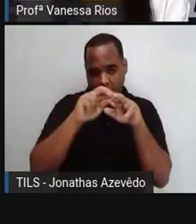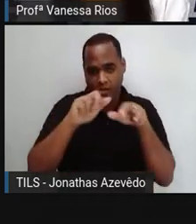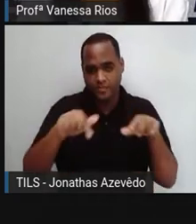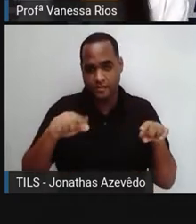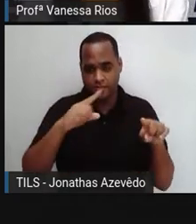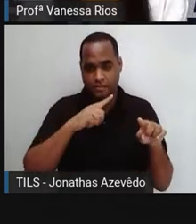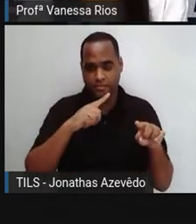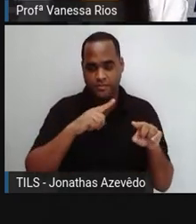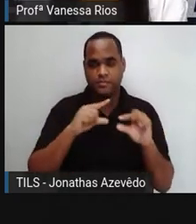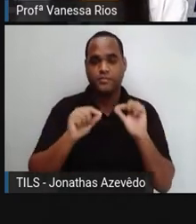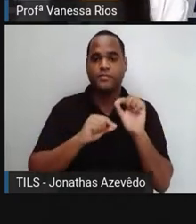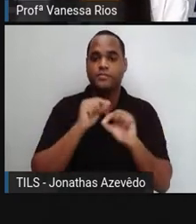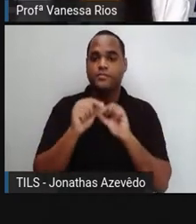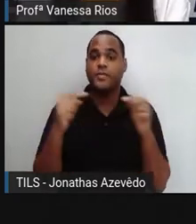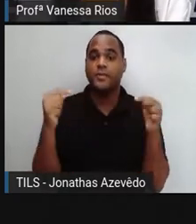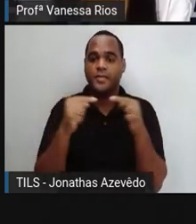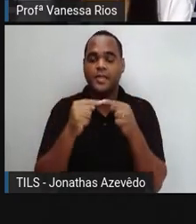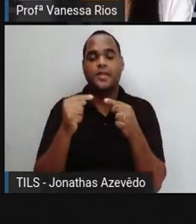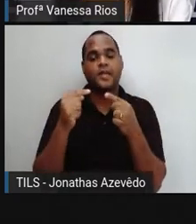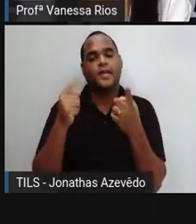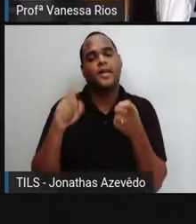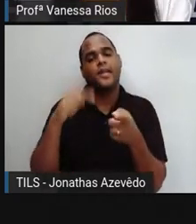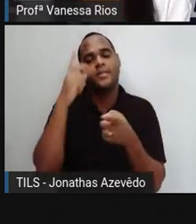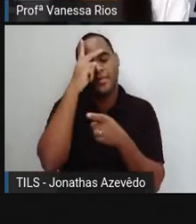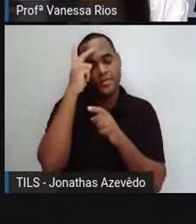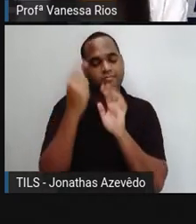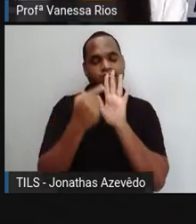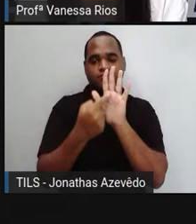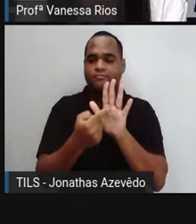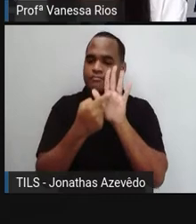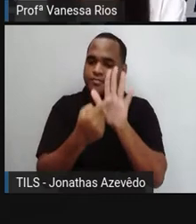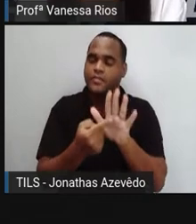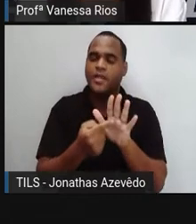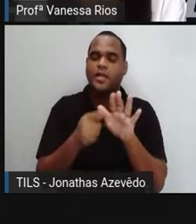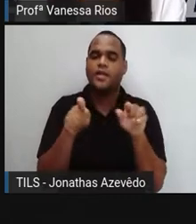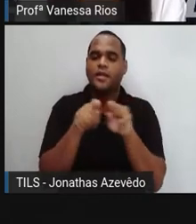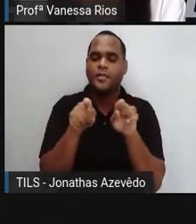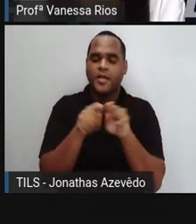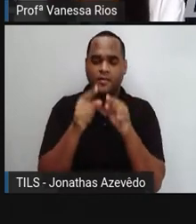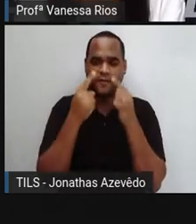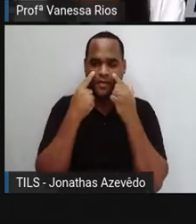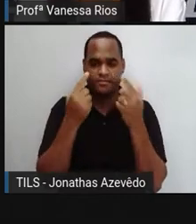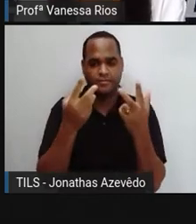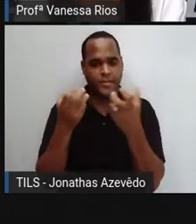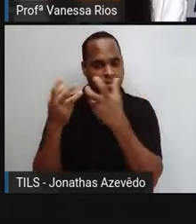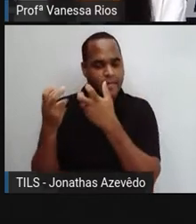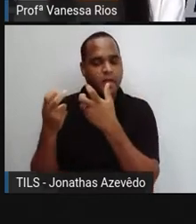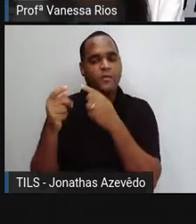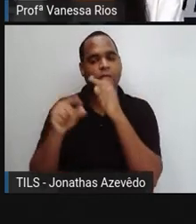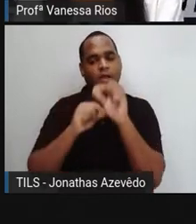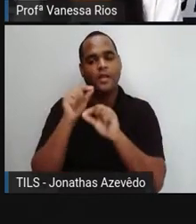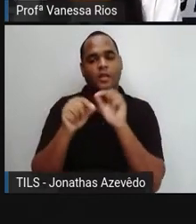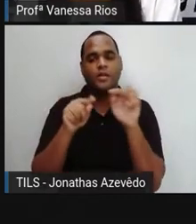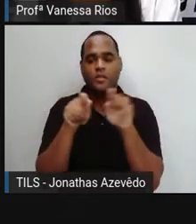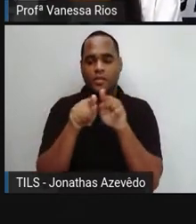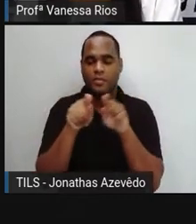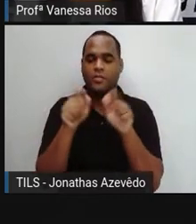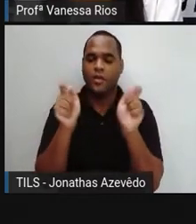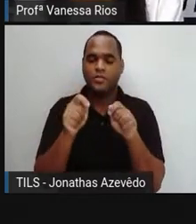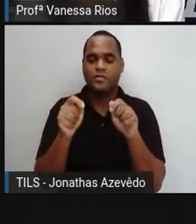quando essas fotografias retratam pessoas, mas a gente também já observou que as fotografias podem retratar